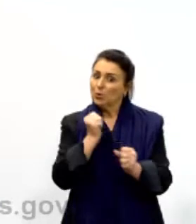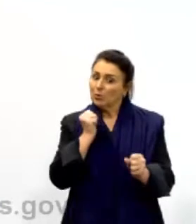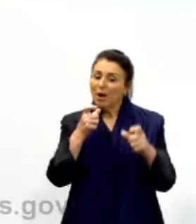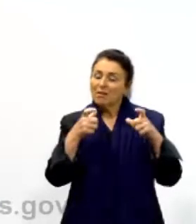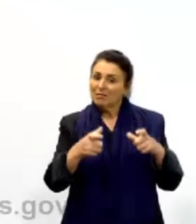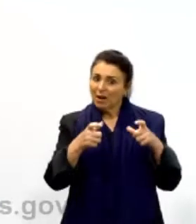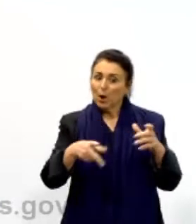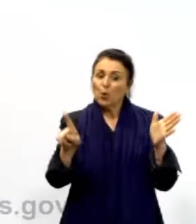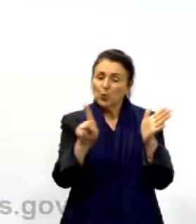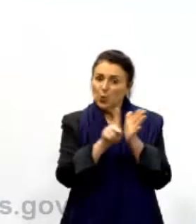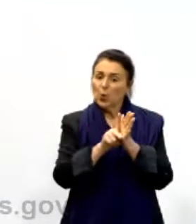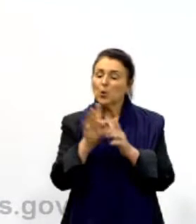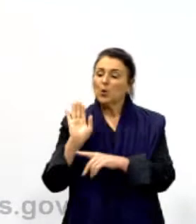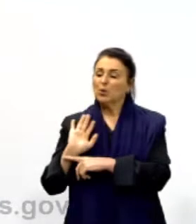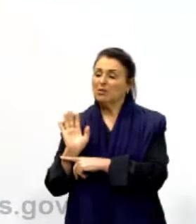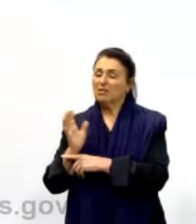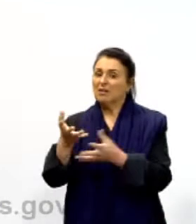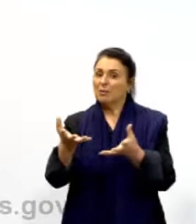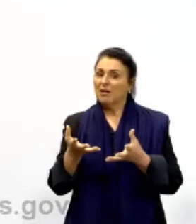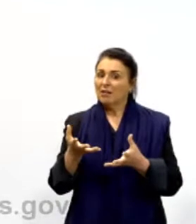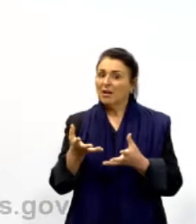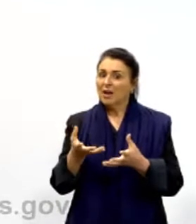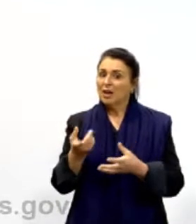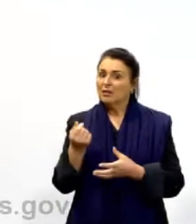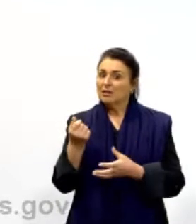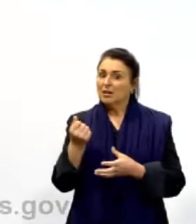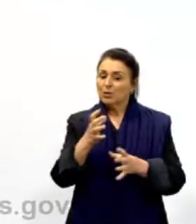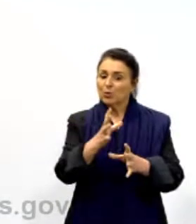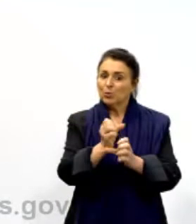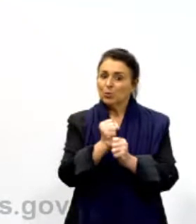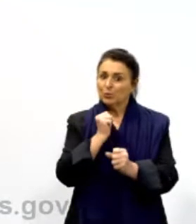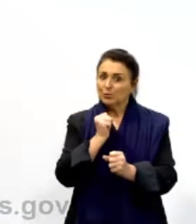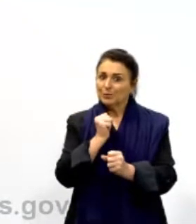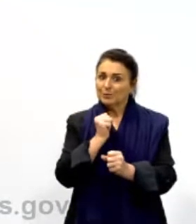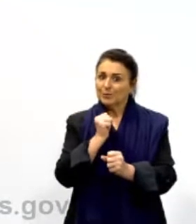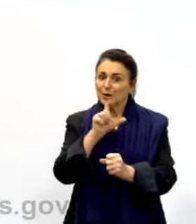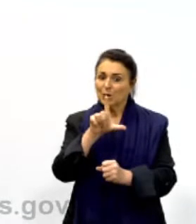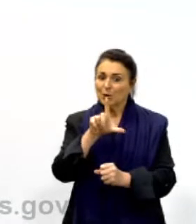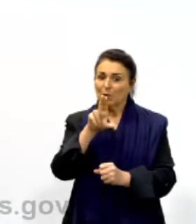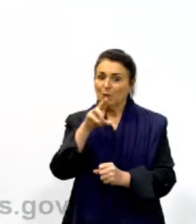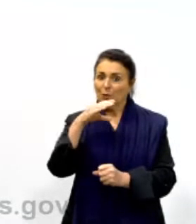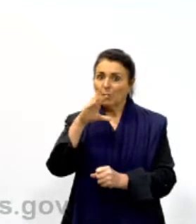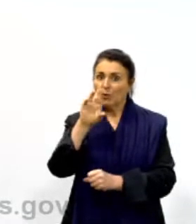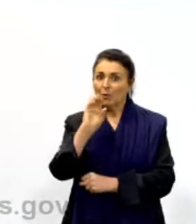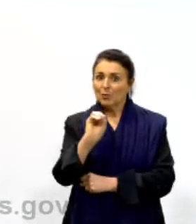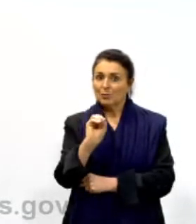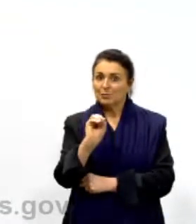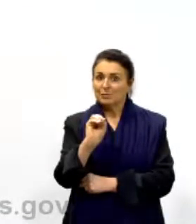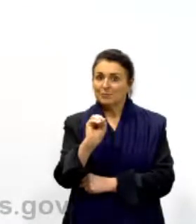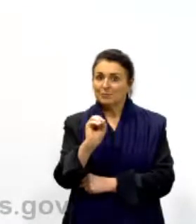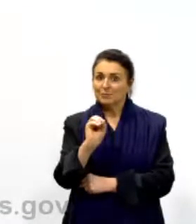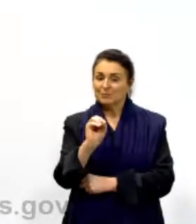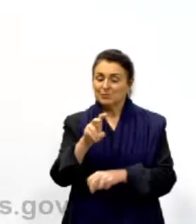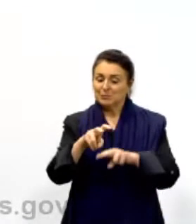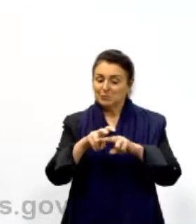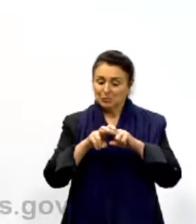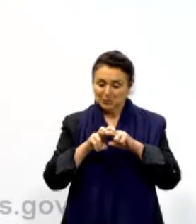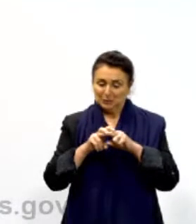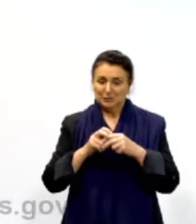seja, elas visam, elas querem o lucro, tá? Querem o lucro.